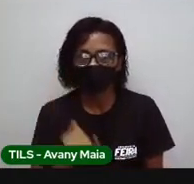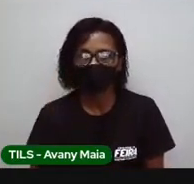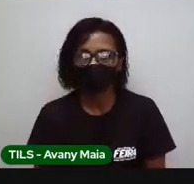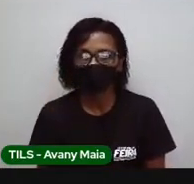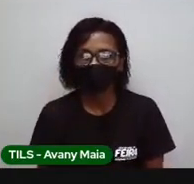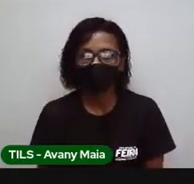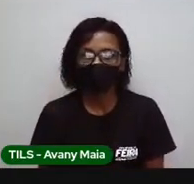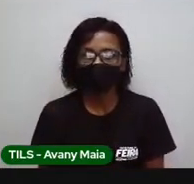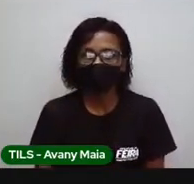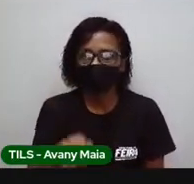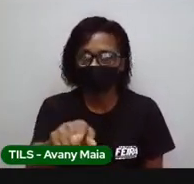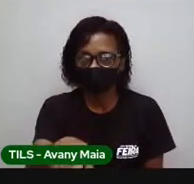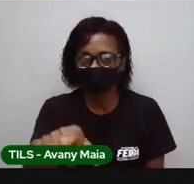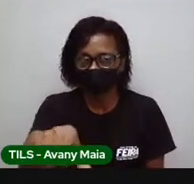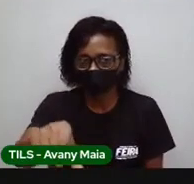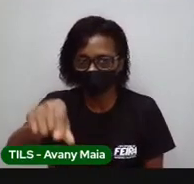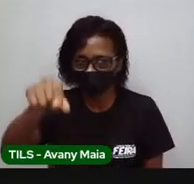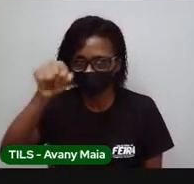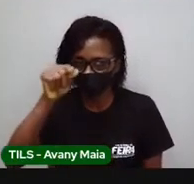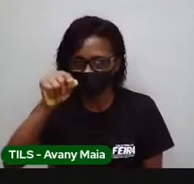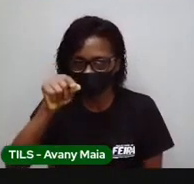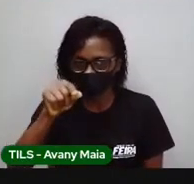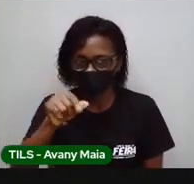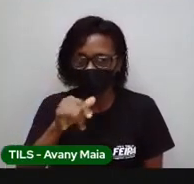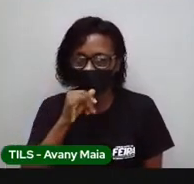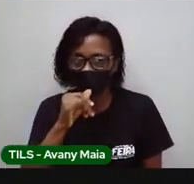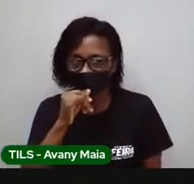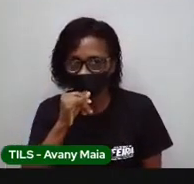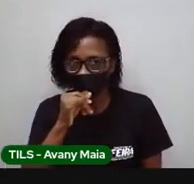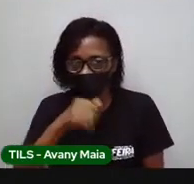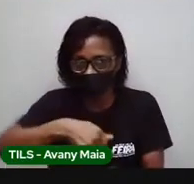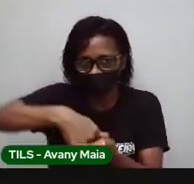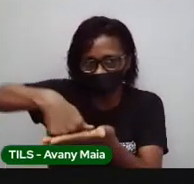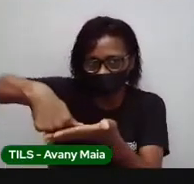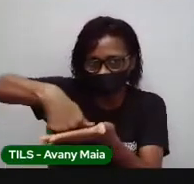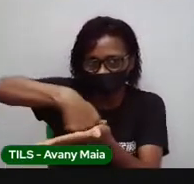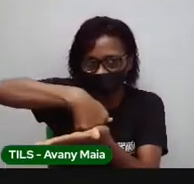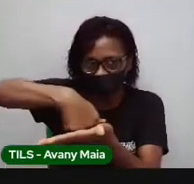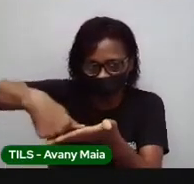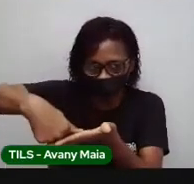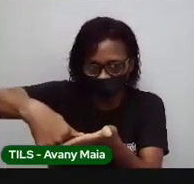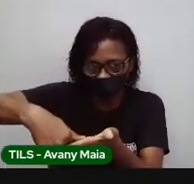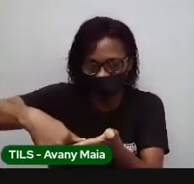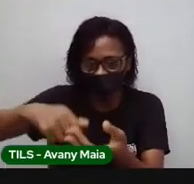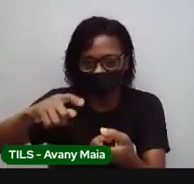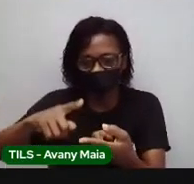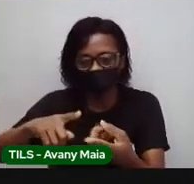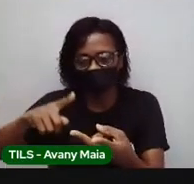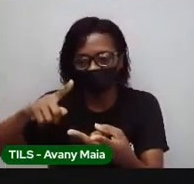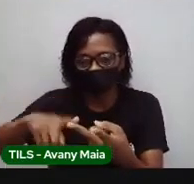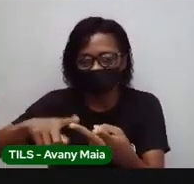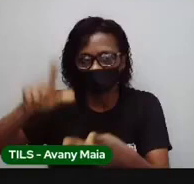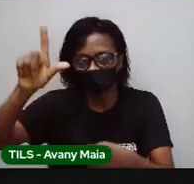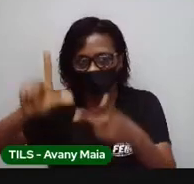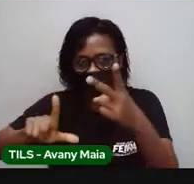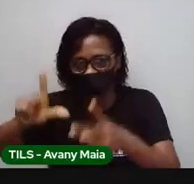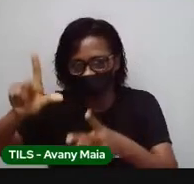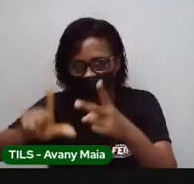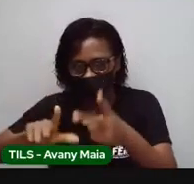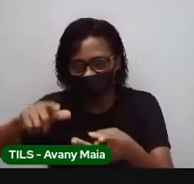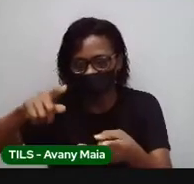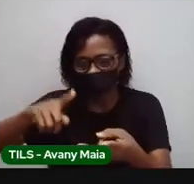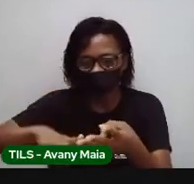Você escolhe alguns eletrodomésticos da sua casa. Aqueles que você conseguir verificar